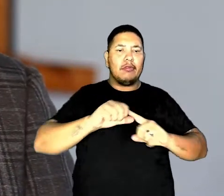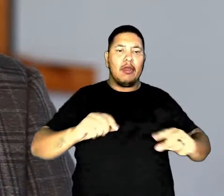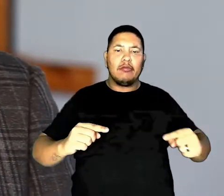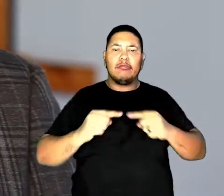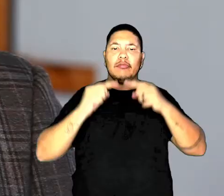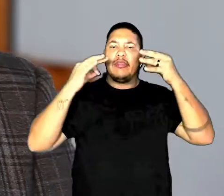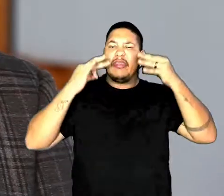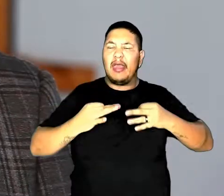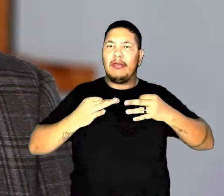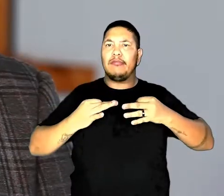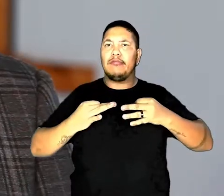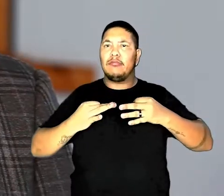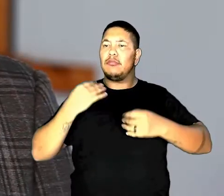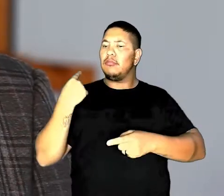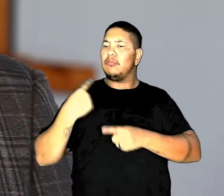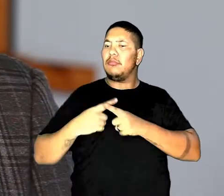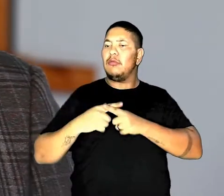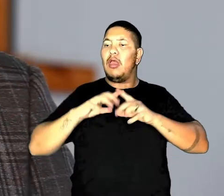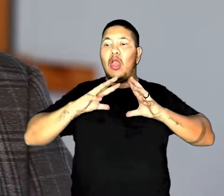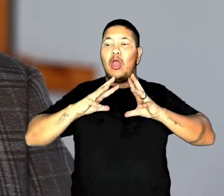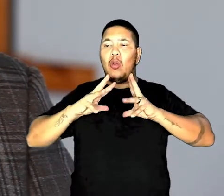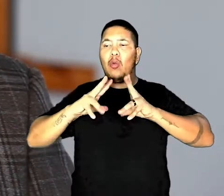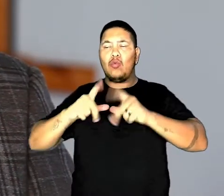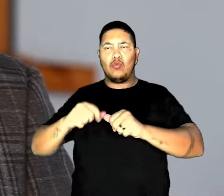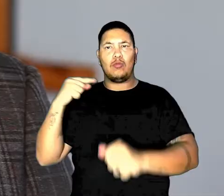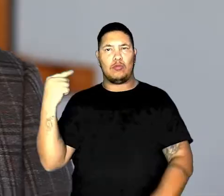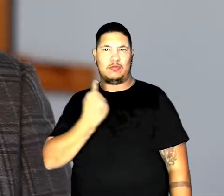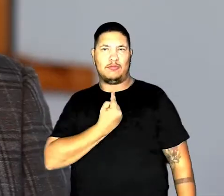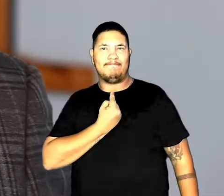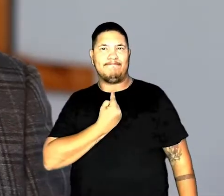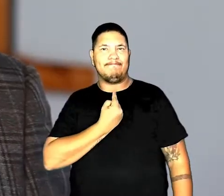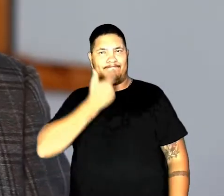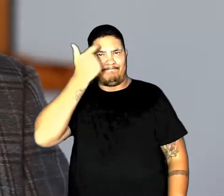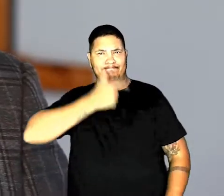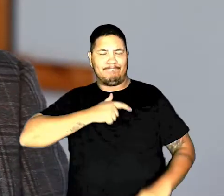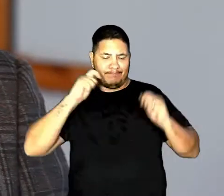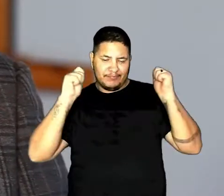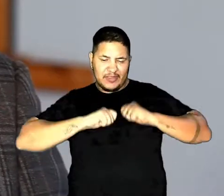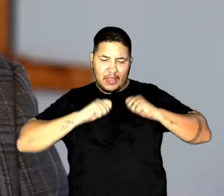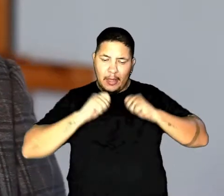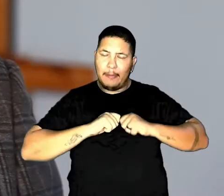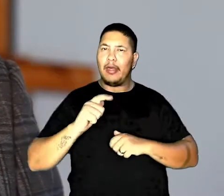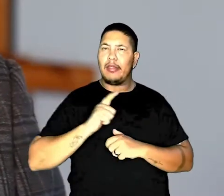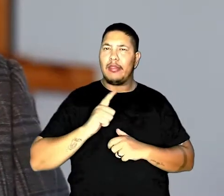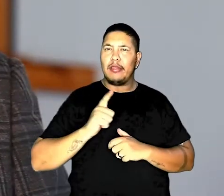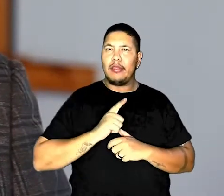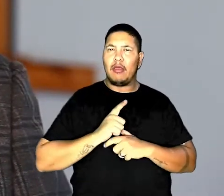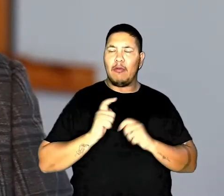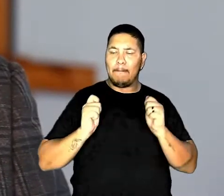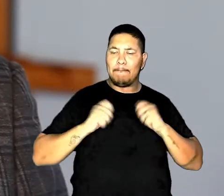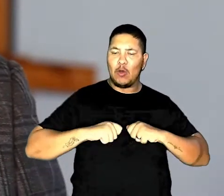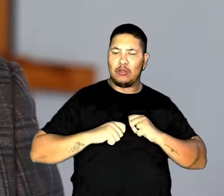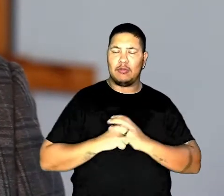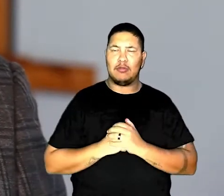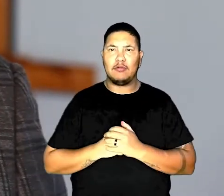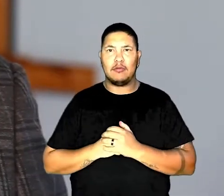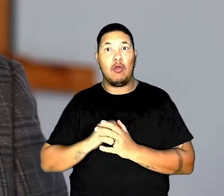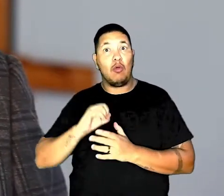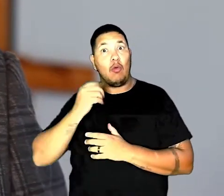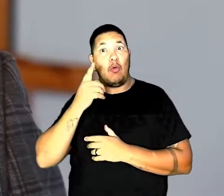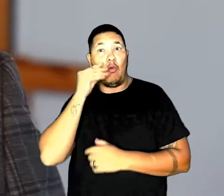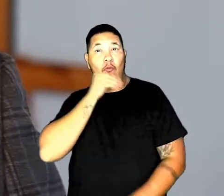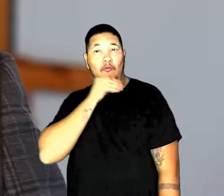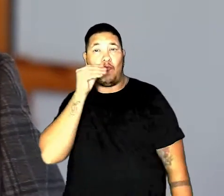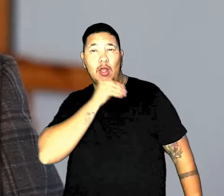sociedade de uma maneira muito digna. Porque todos, todos nós, somos capazes, ou temos a possibilidade,